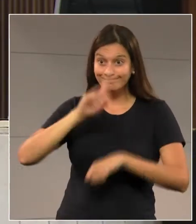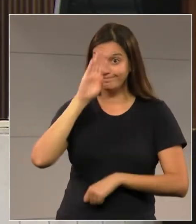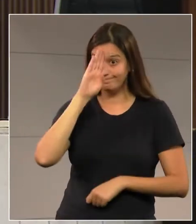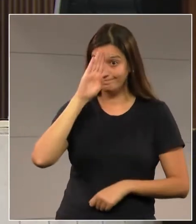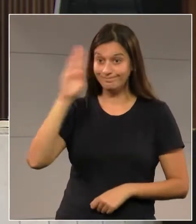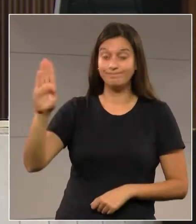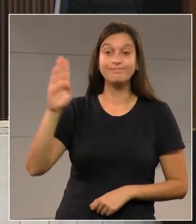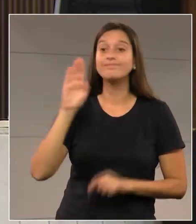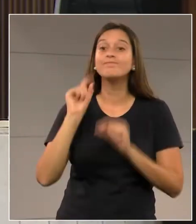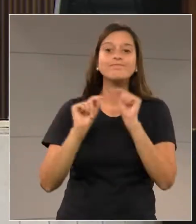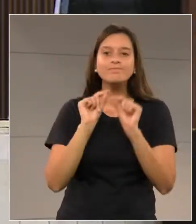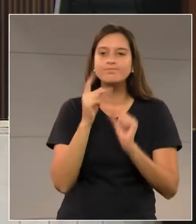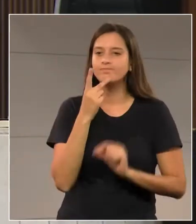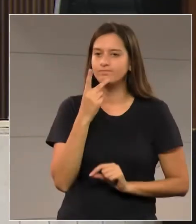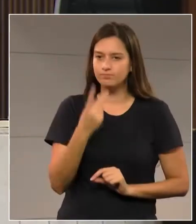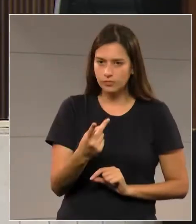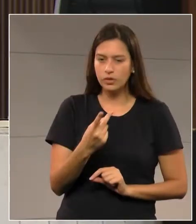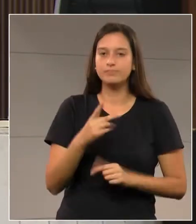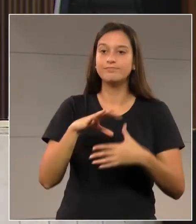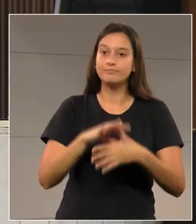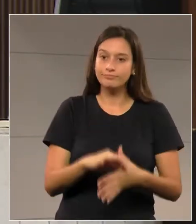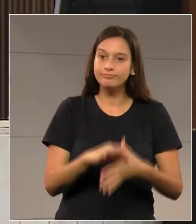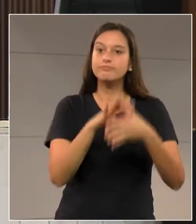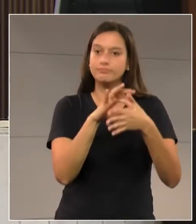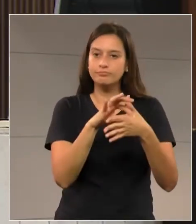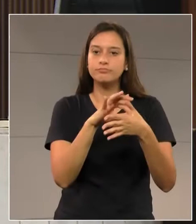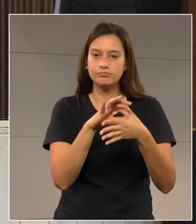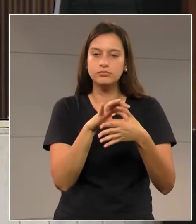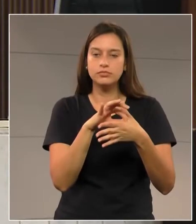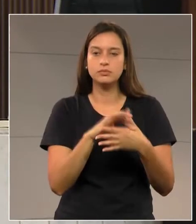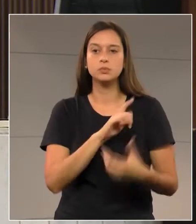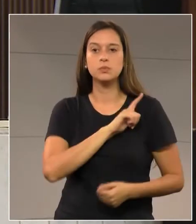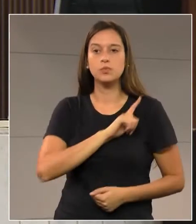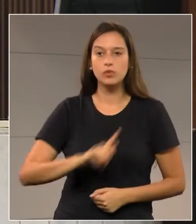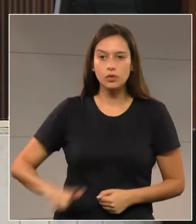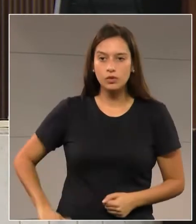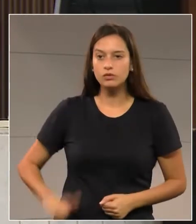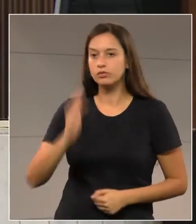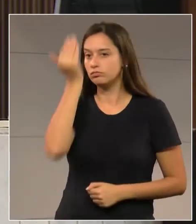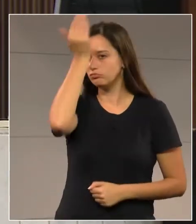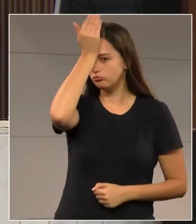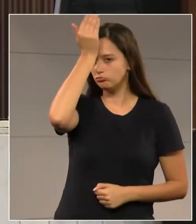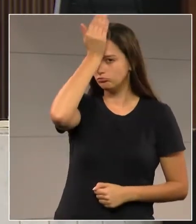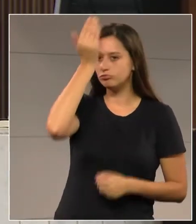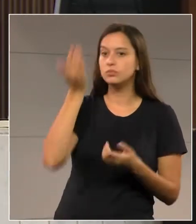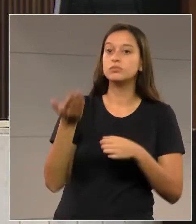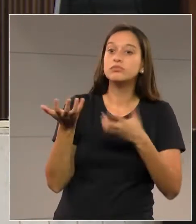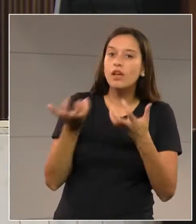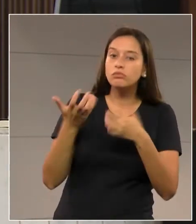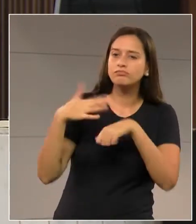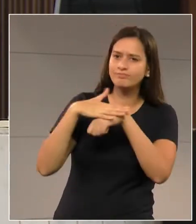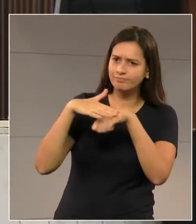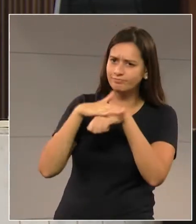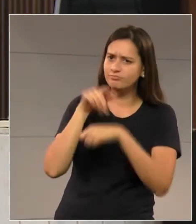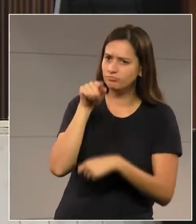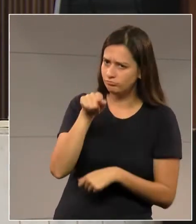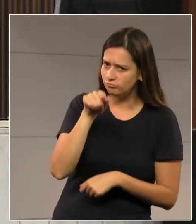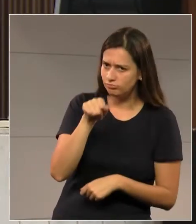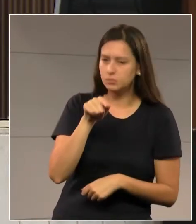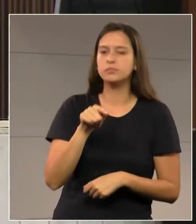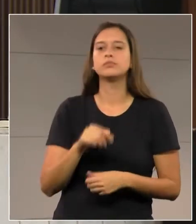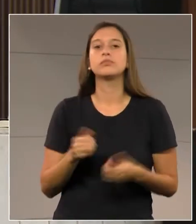referir ao nosso líder do governo, deputado Hussein Bacri. Hoje, deputado Hussein,